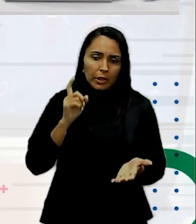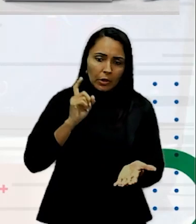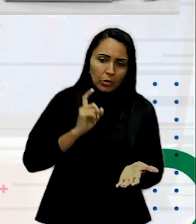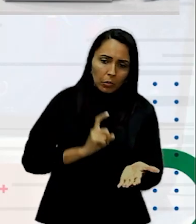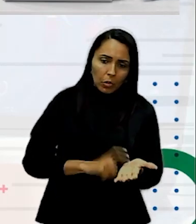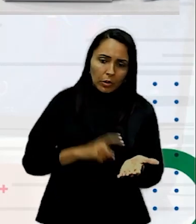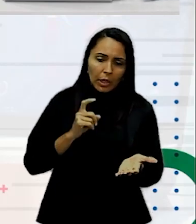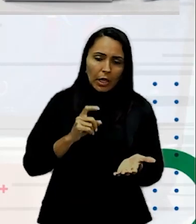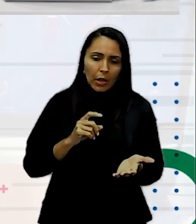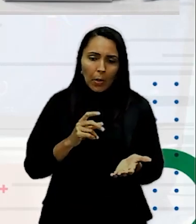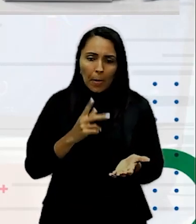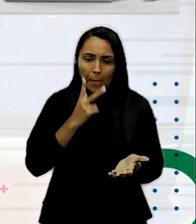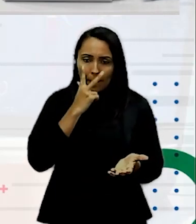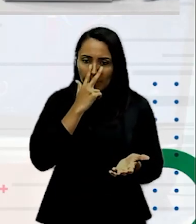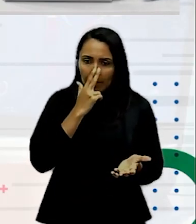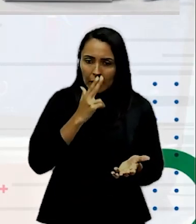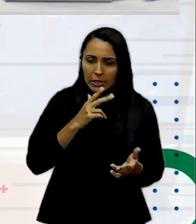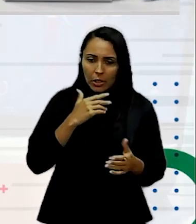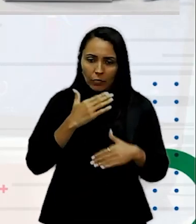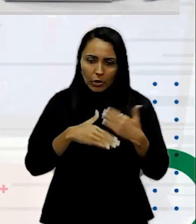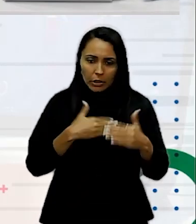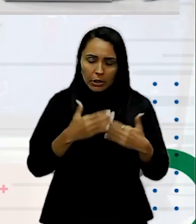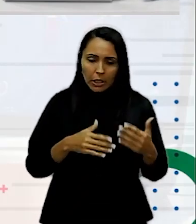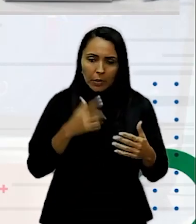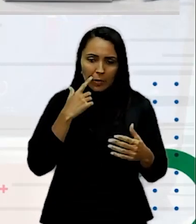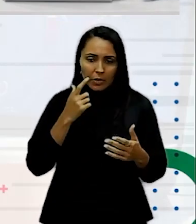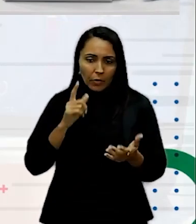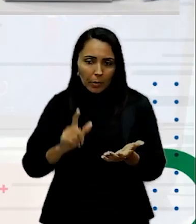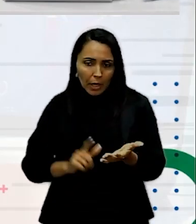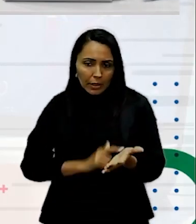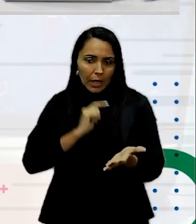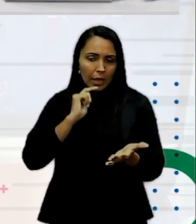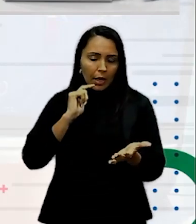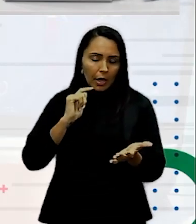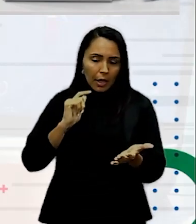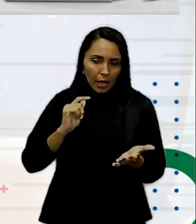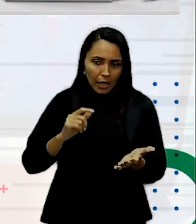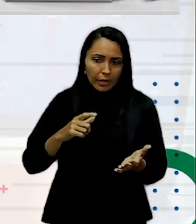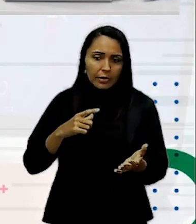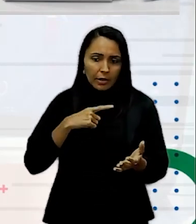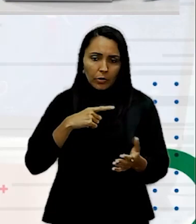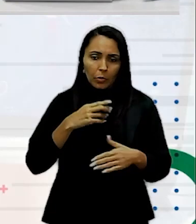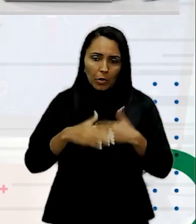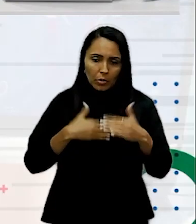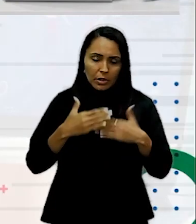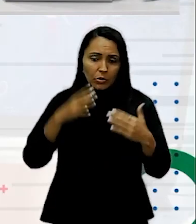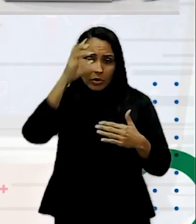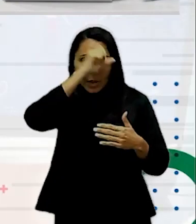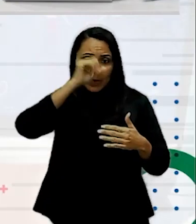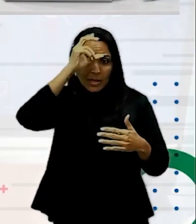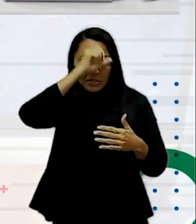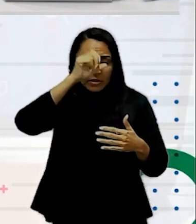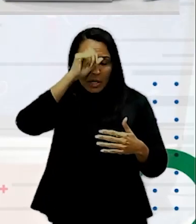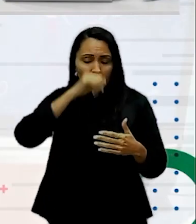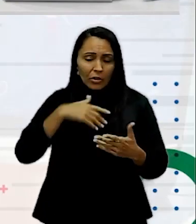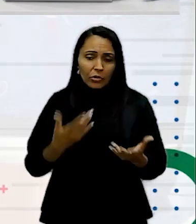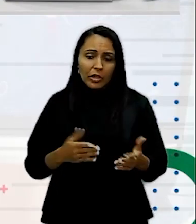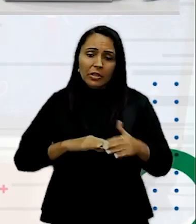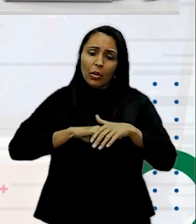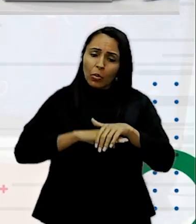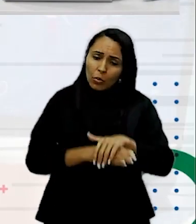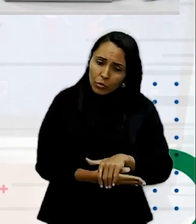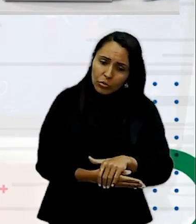Eu acho Que vai Para tal tela Mas aí vai Para outra Você acaba Tendo aquele processo De aprendizagem E se acostumar